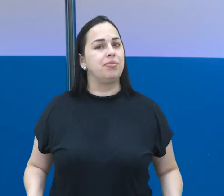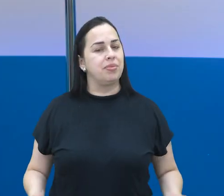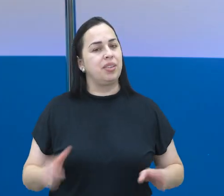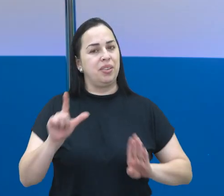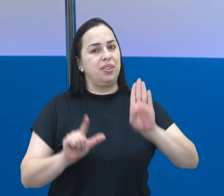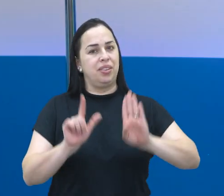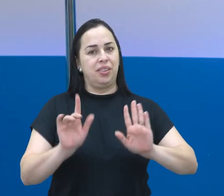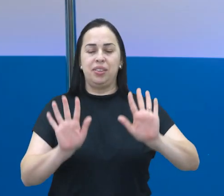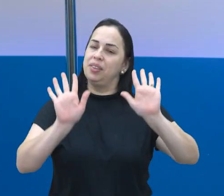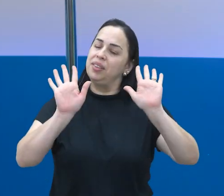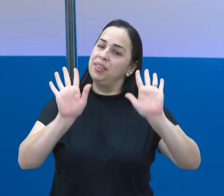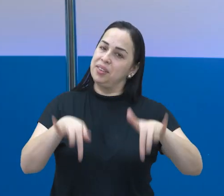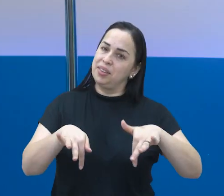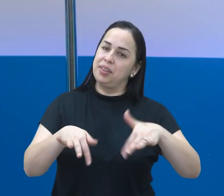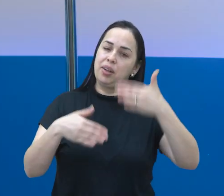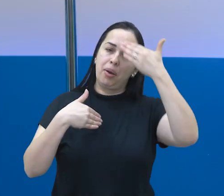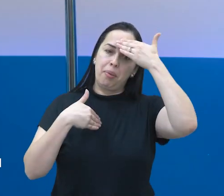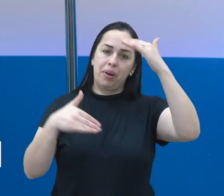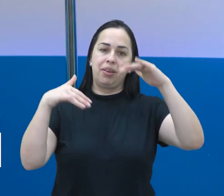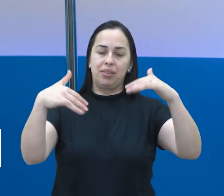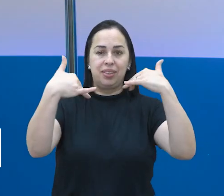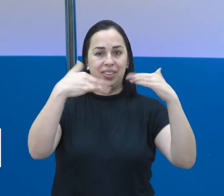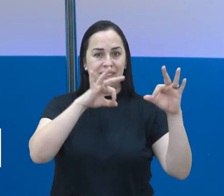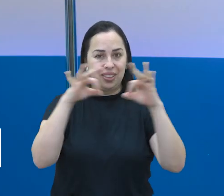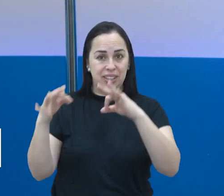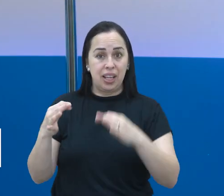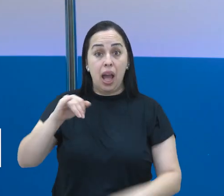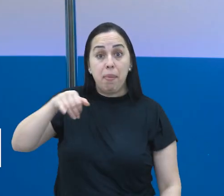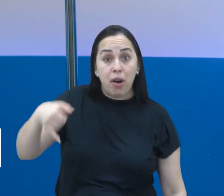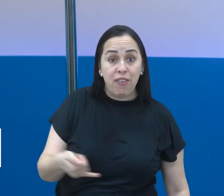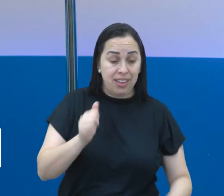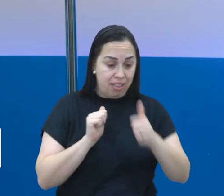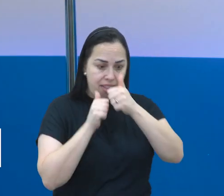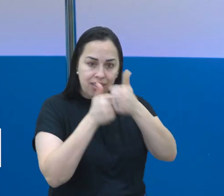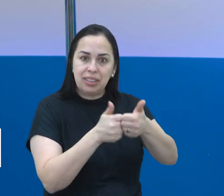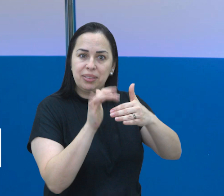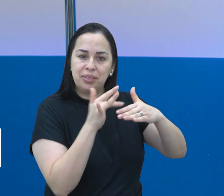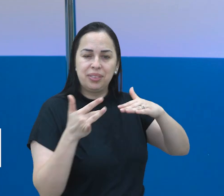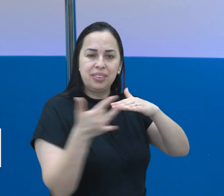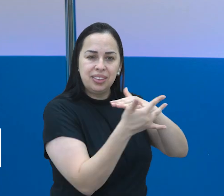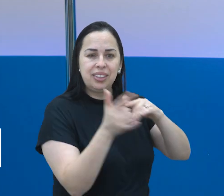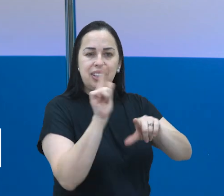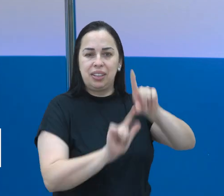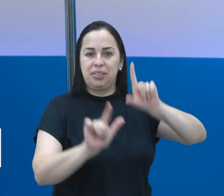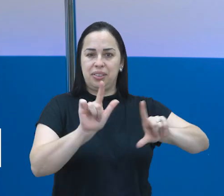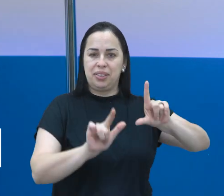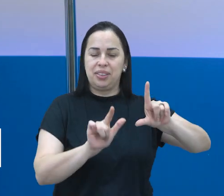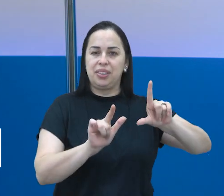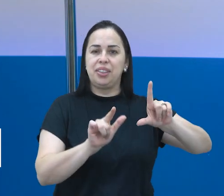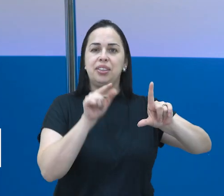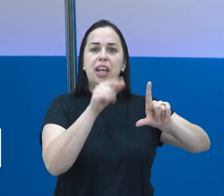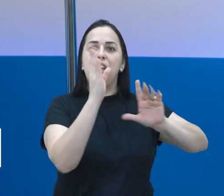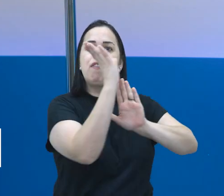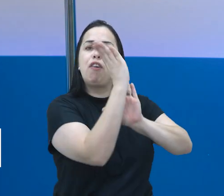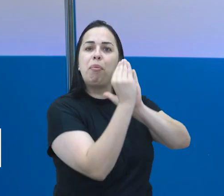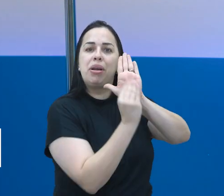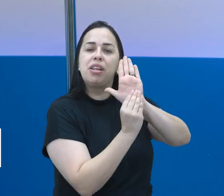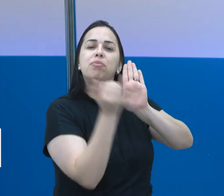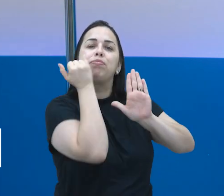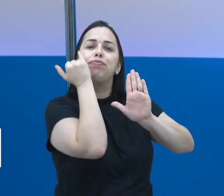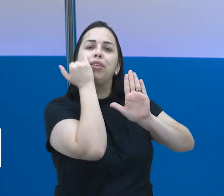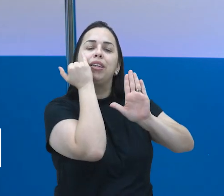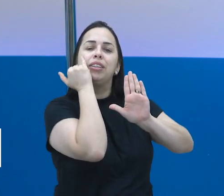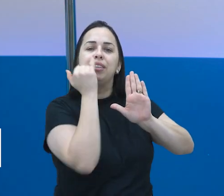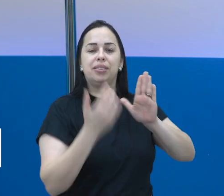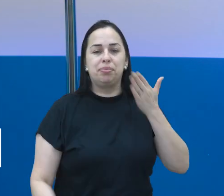O Boletim Legislativo termina aqui. Muito obrigada pela companhia. Aproveita para seguir as redes sociais da TV Câmara, que tem muito conteúdo